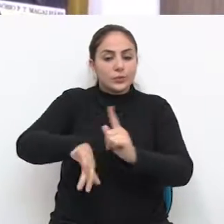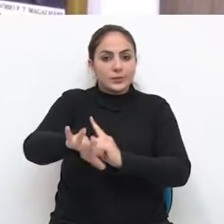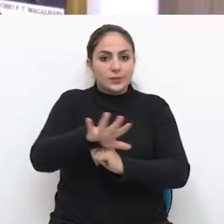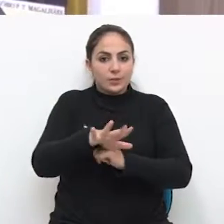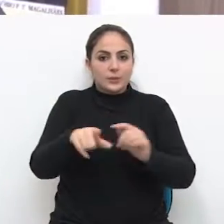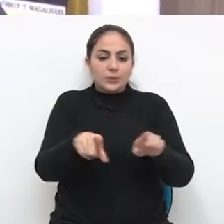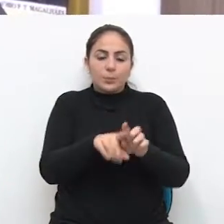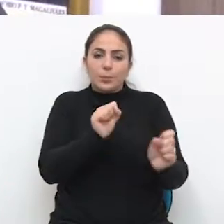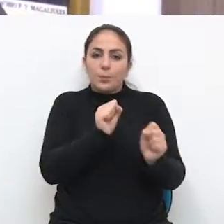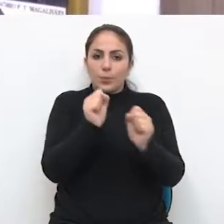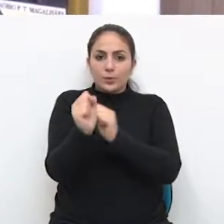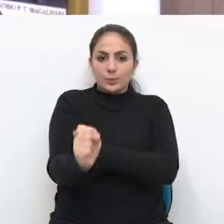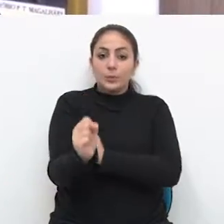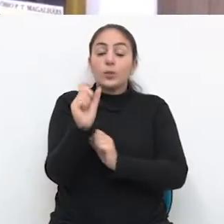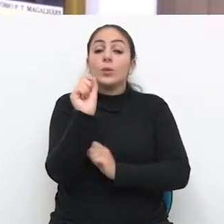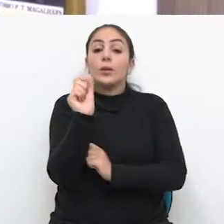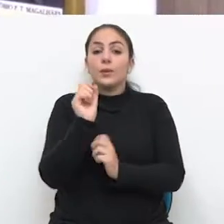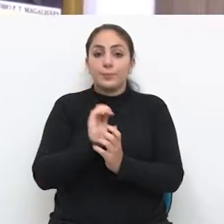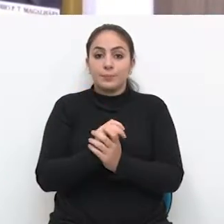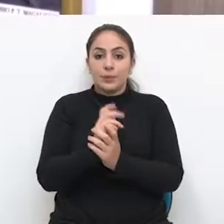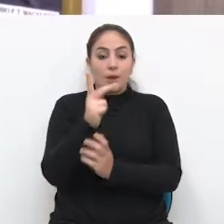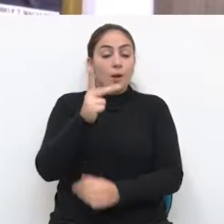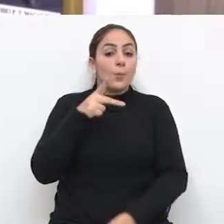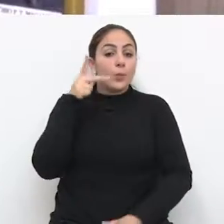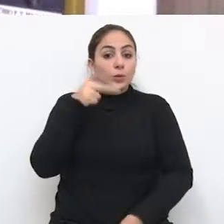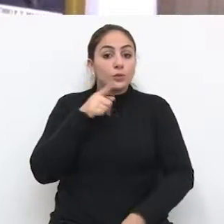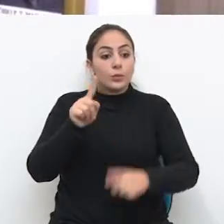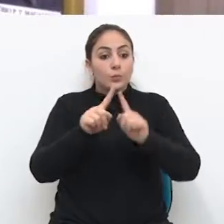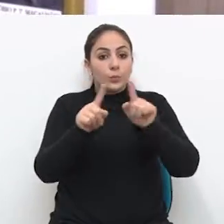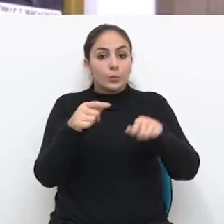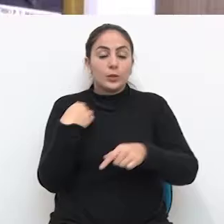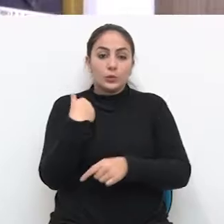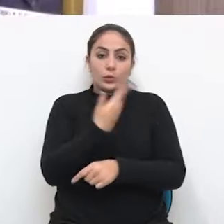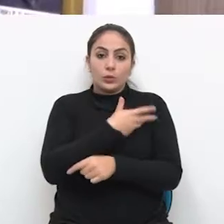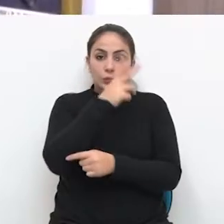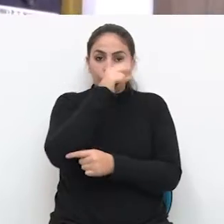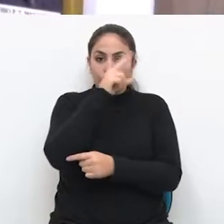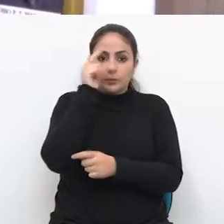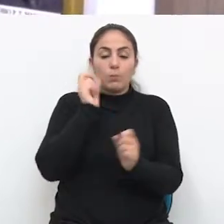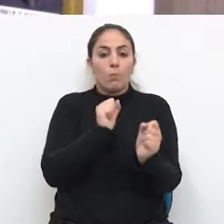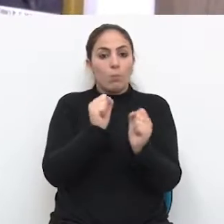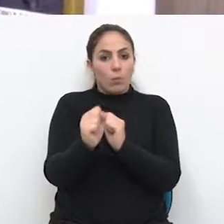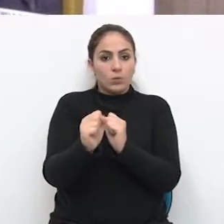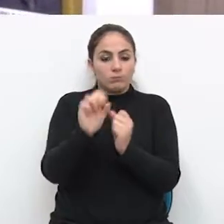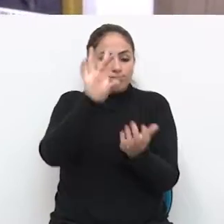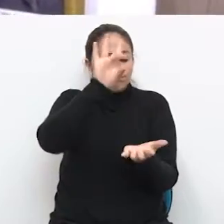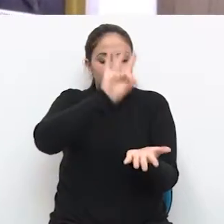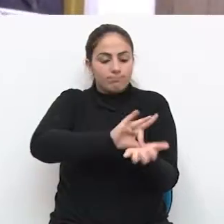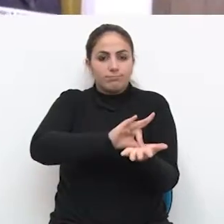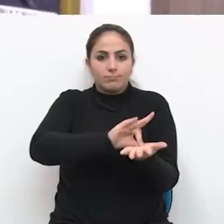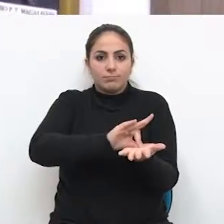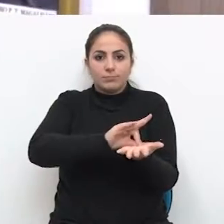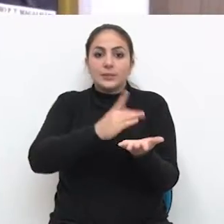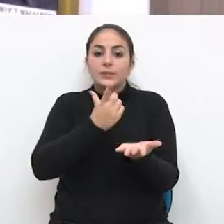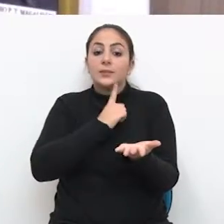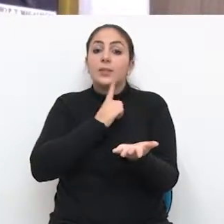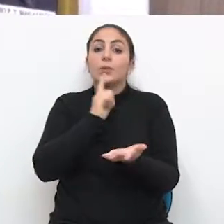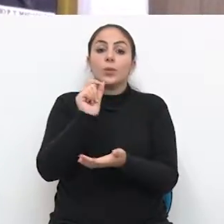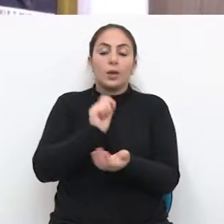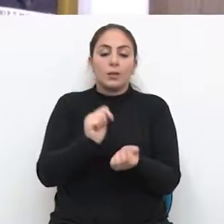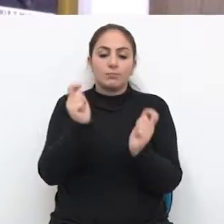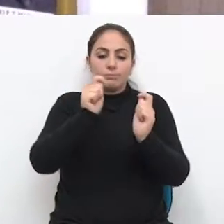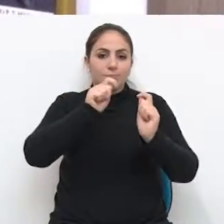social e possibilitar que a política pública no nosso município possa ser efetiva, né? Dando